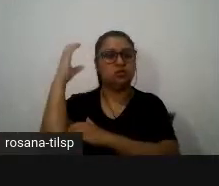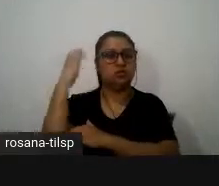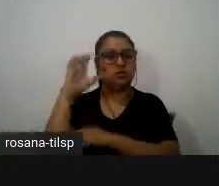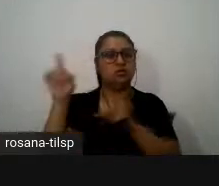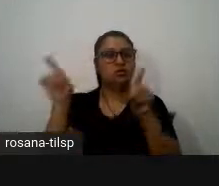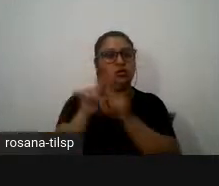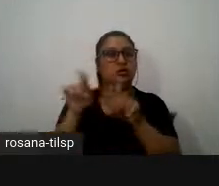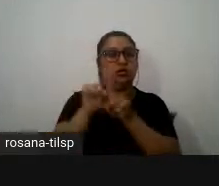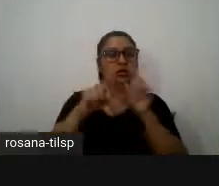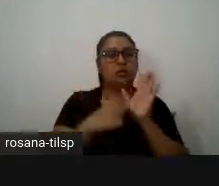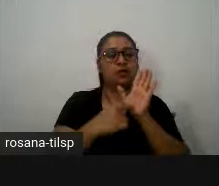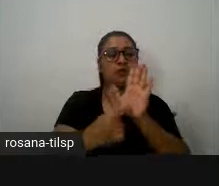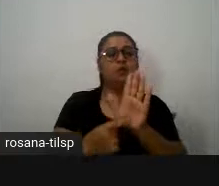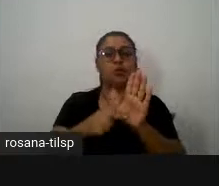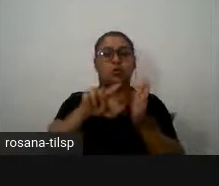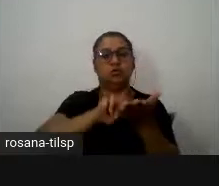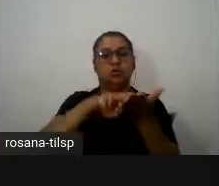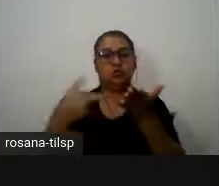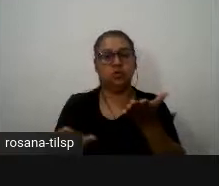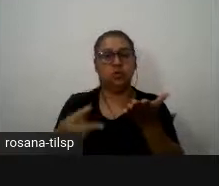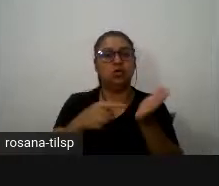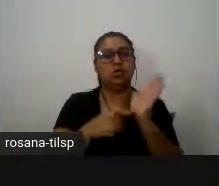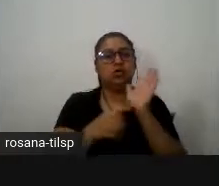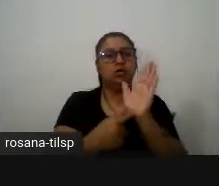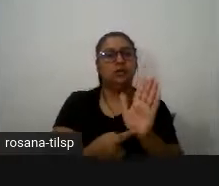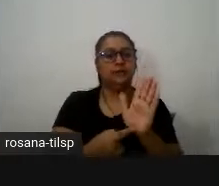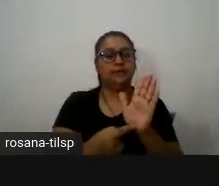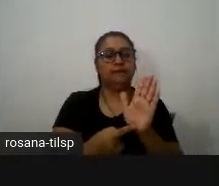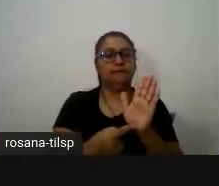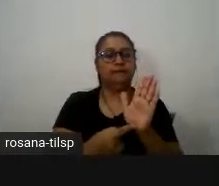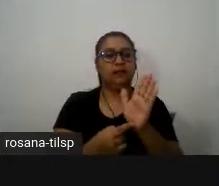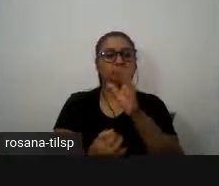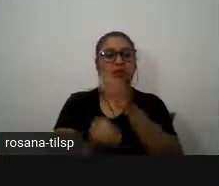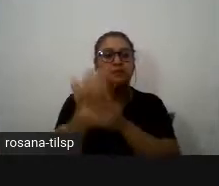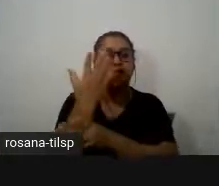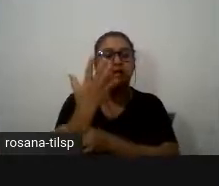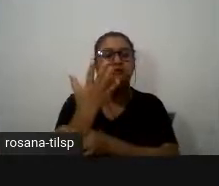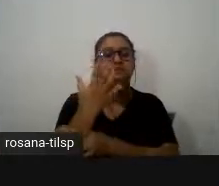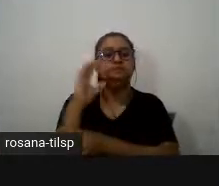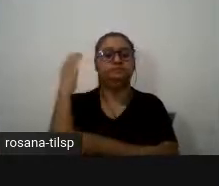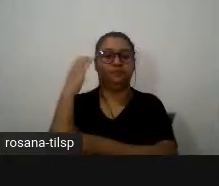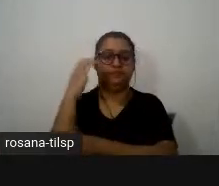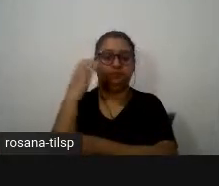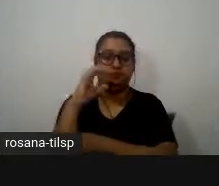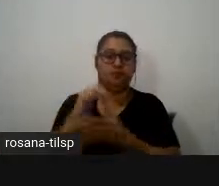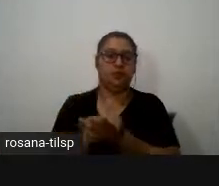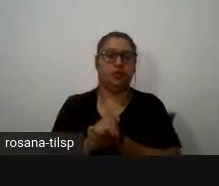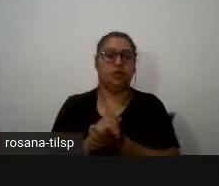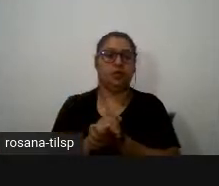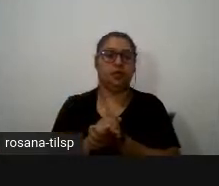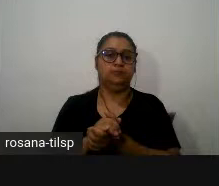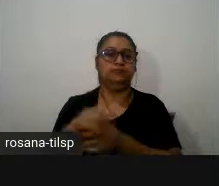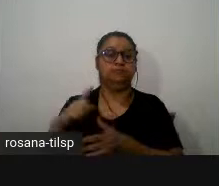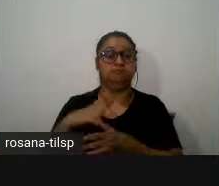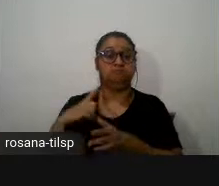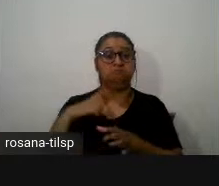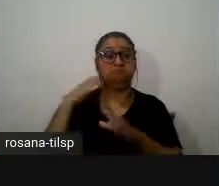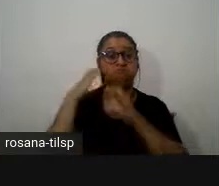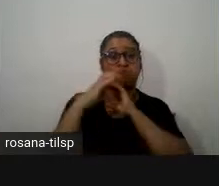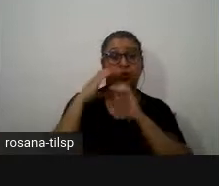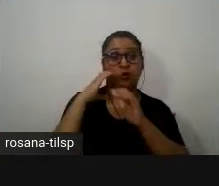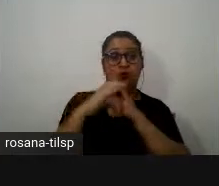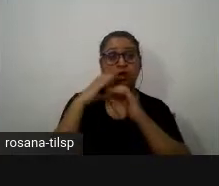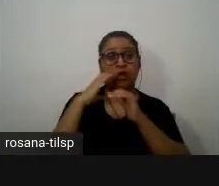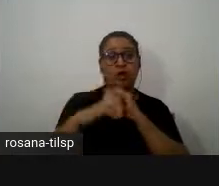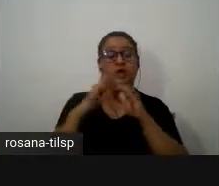relatar esses eventos ou essas descobertas científicas a nível da intenção comunicativa é sempre